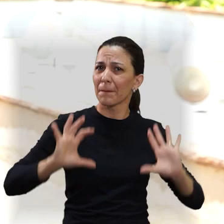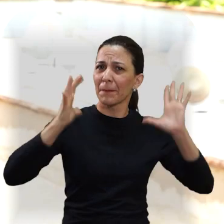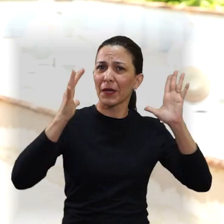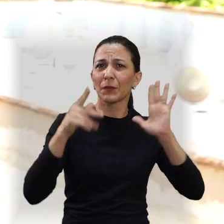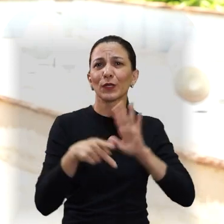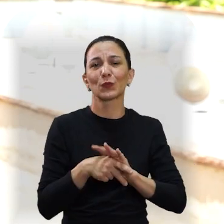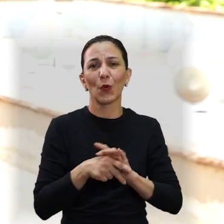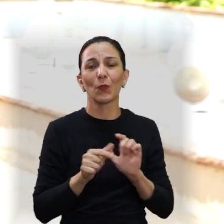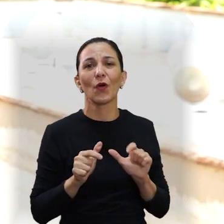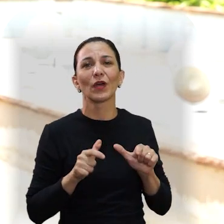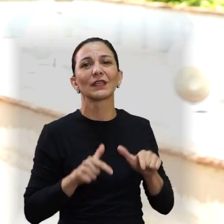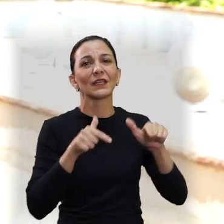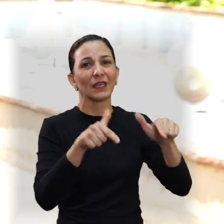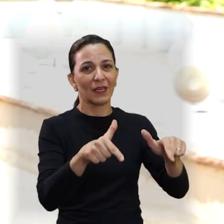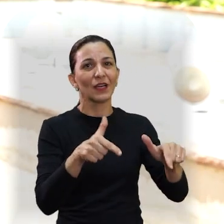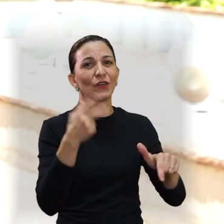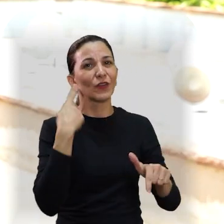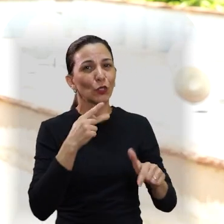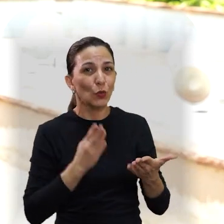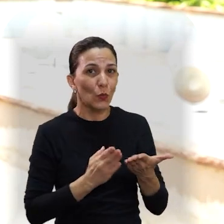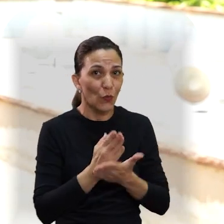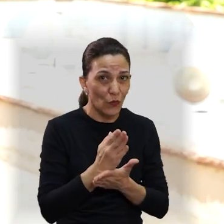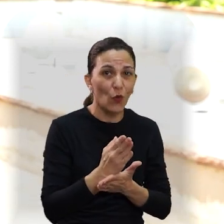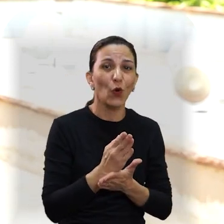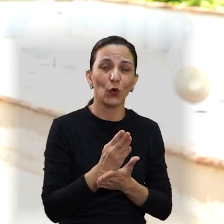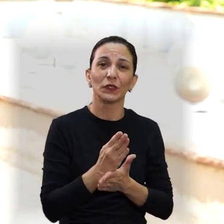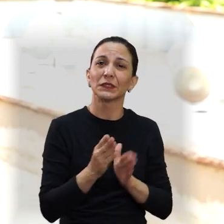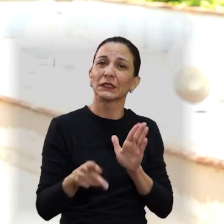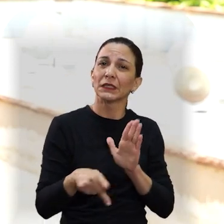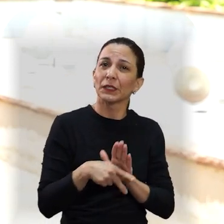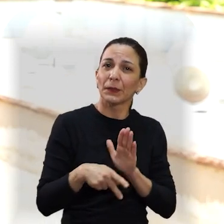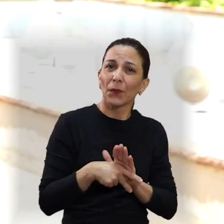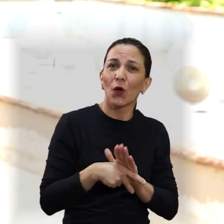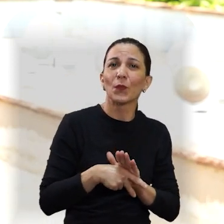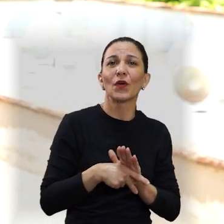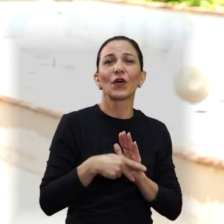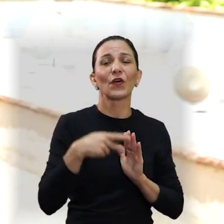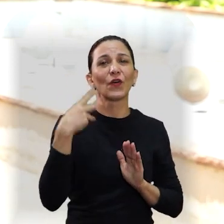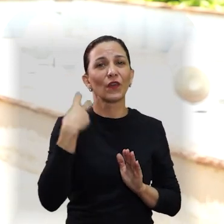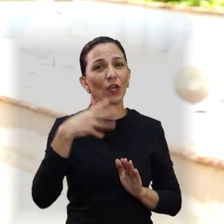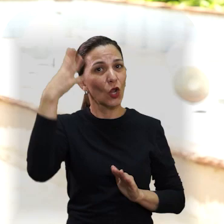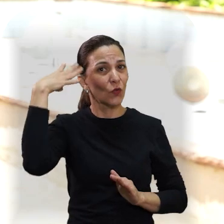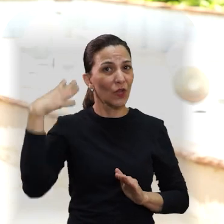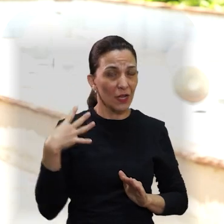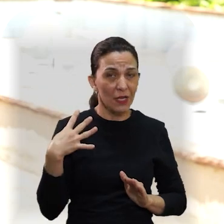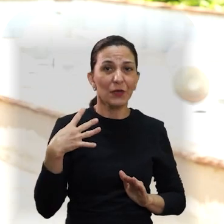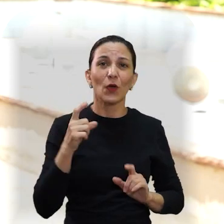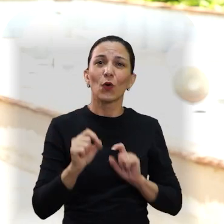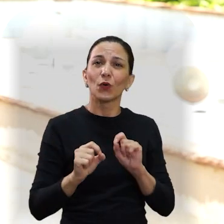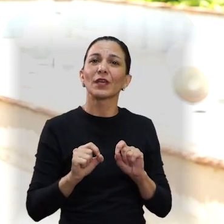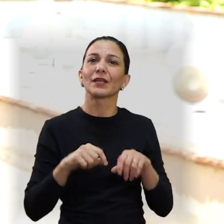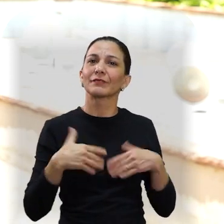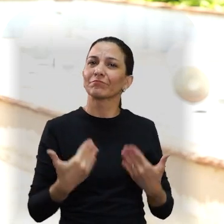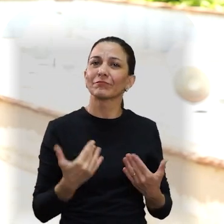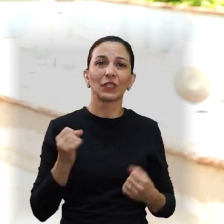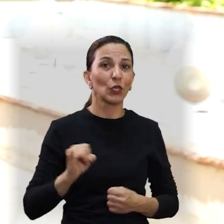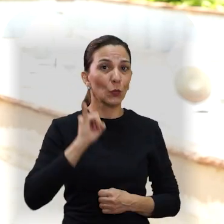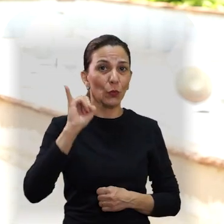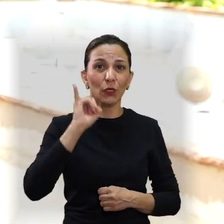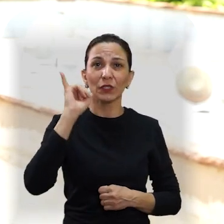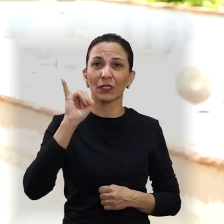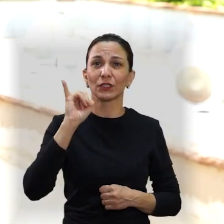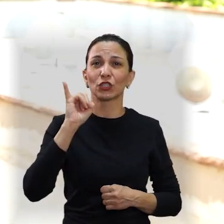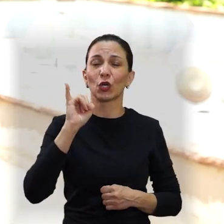Câmara está de parabéns através da vereadora Filipe e a todos os vereadores também que aprovaram, né? Que é uma decisão da Câmara Municipal.